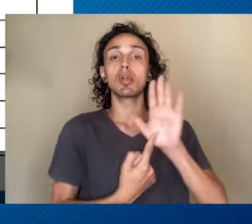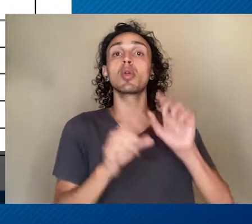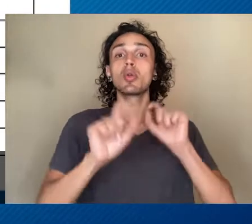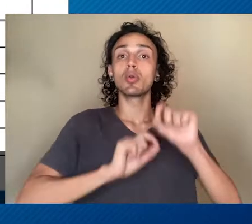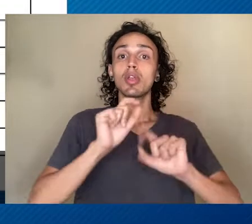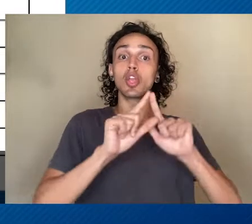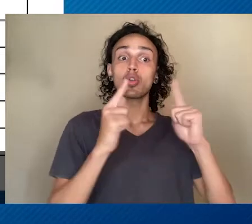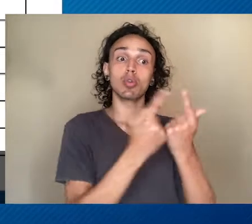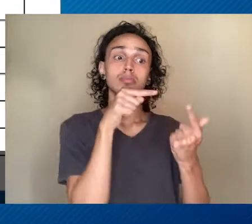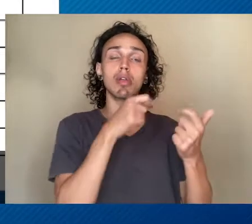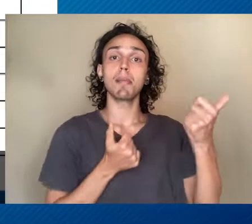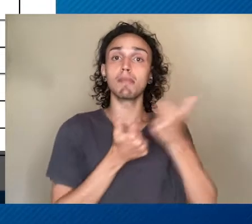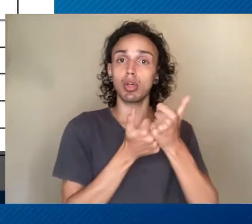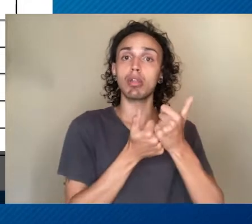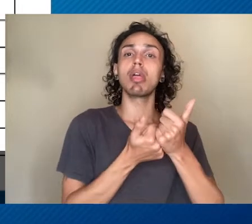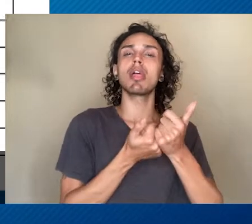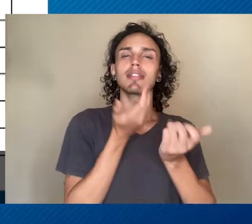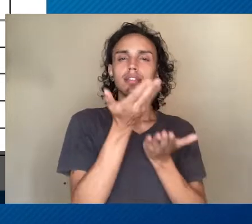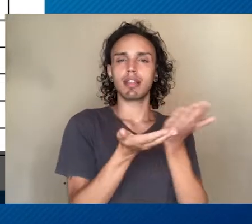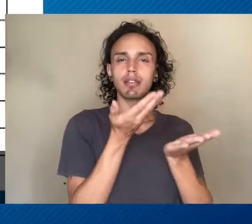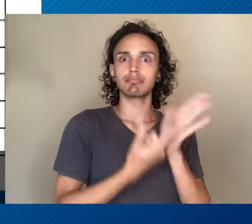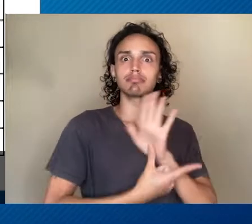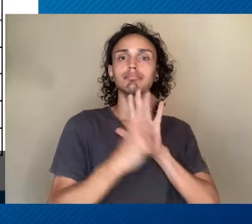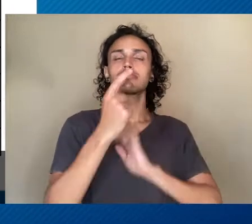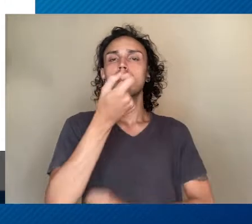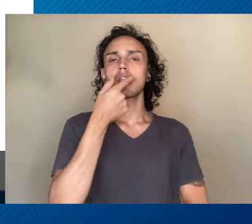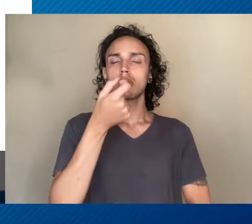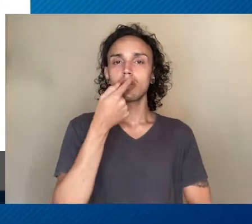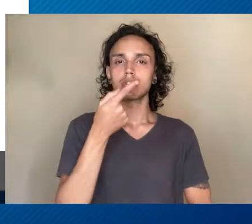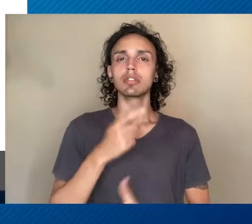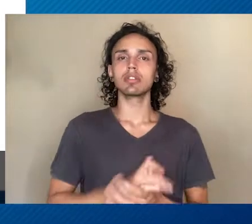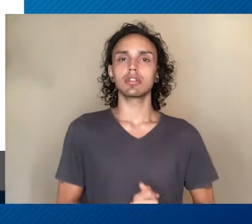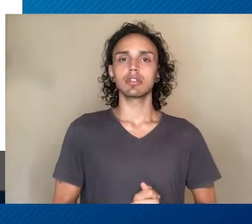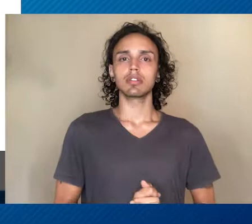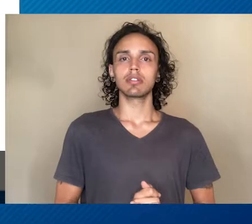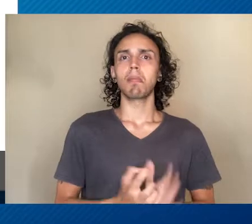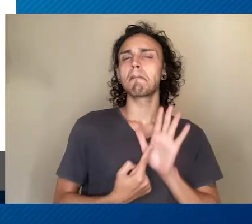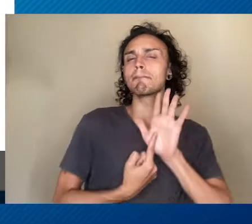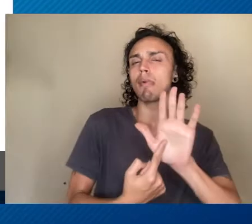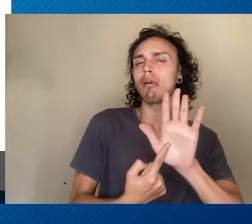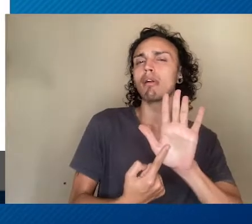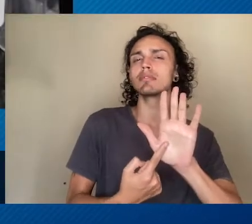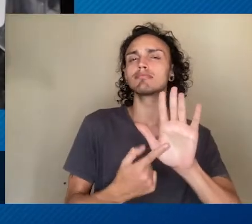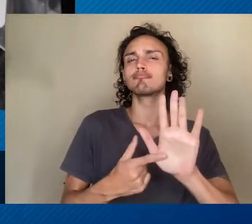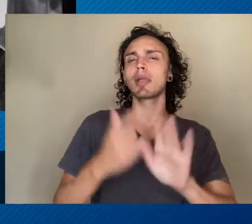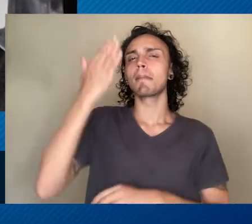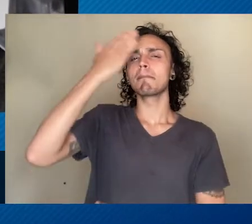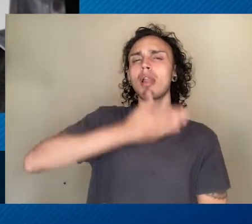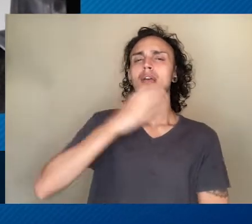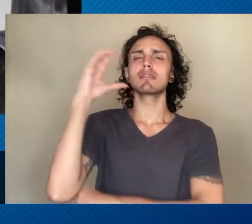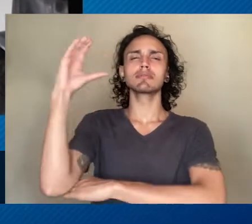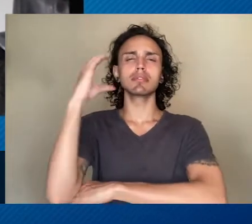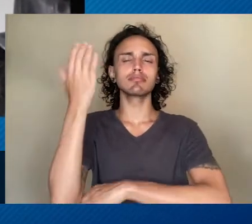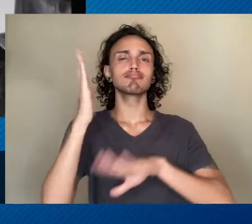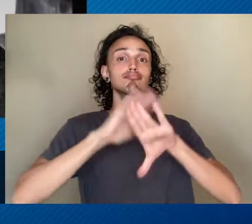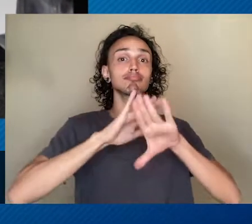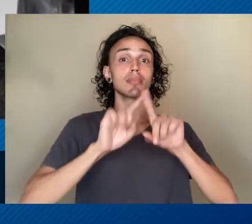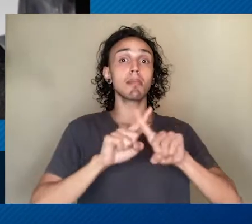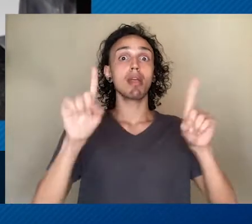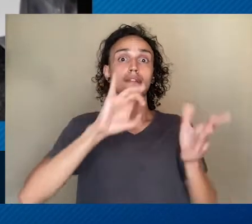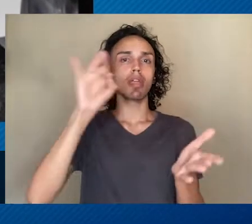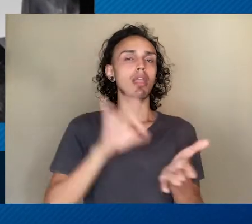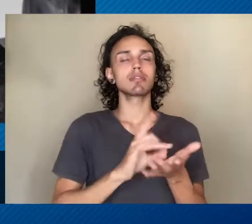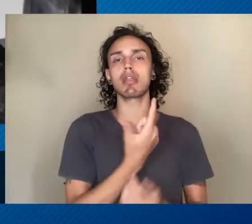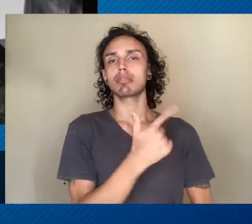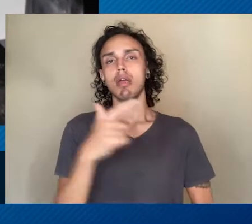precoce recorrem a argumentos pretensamente científicos para validar e defender tratamentos e medicamentos